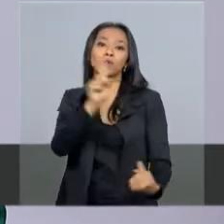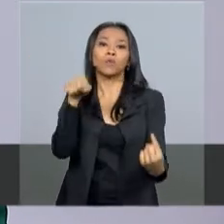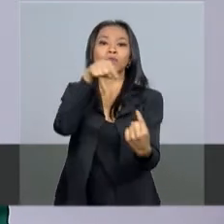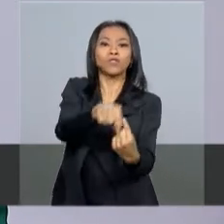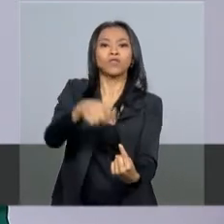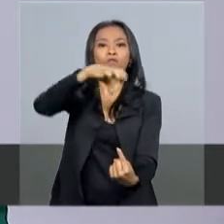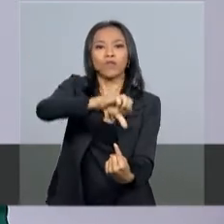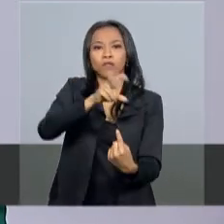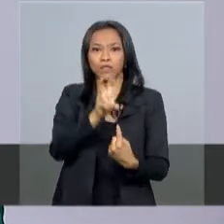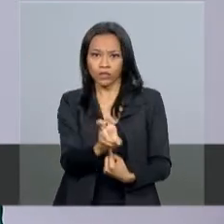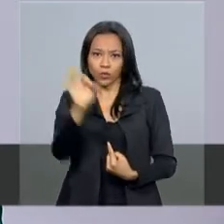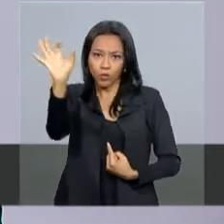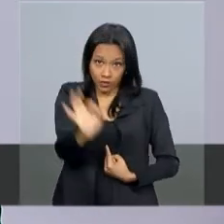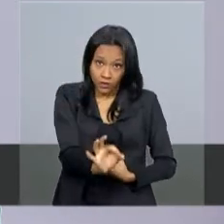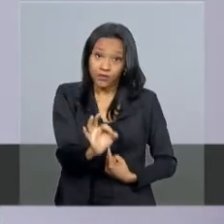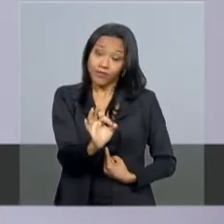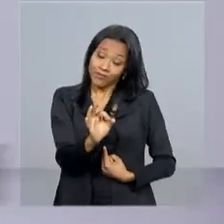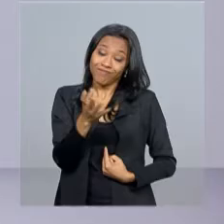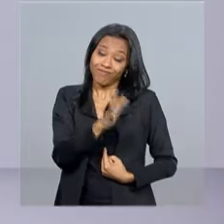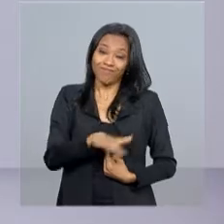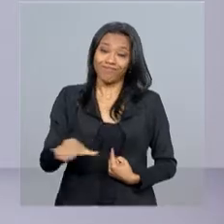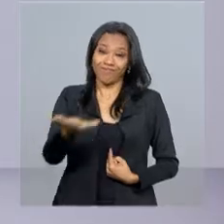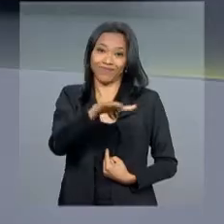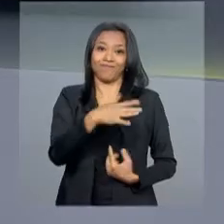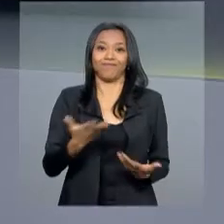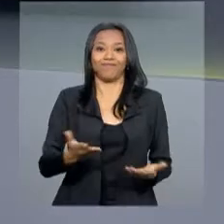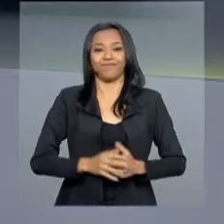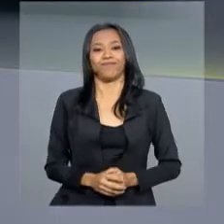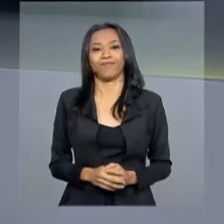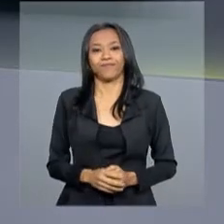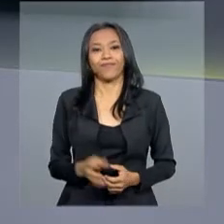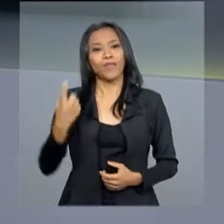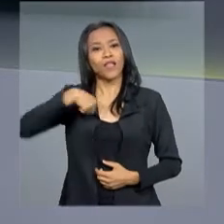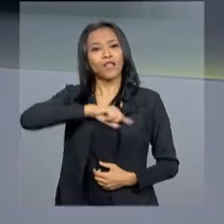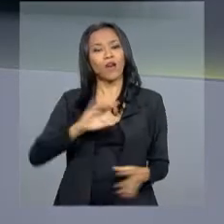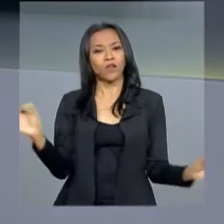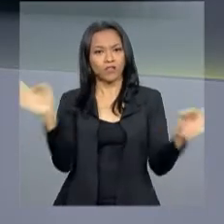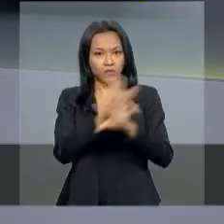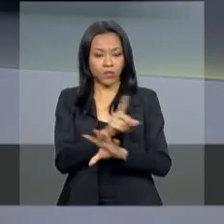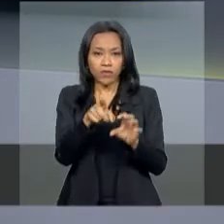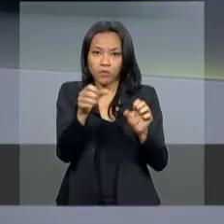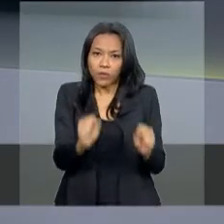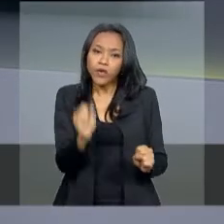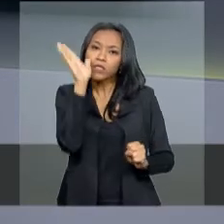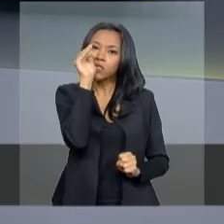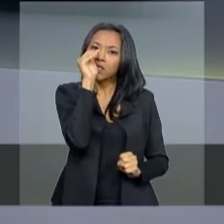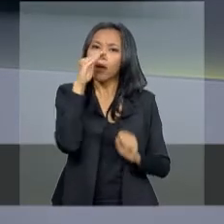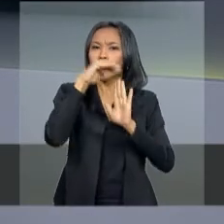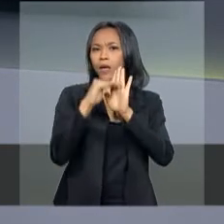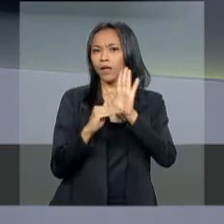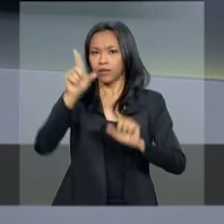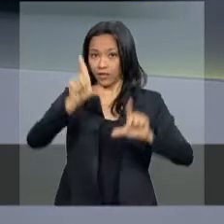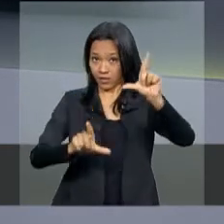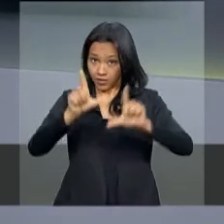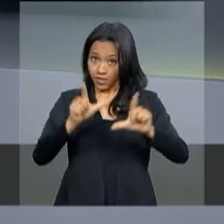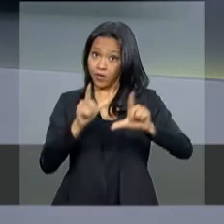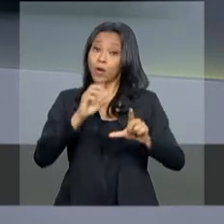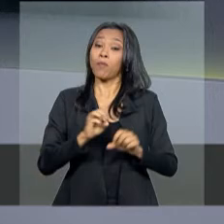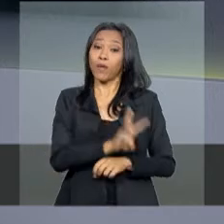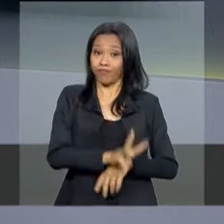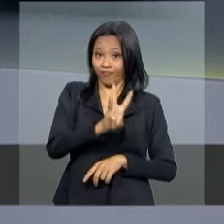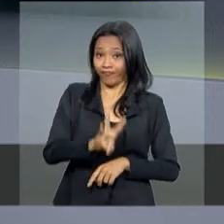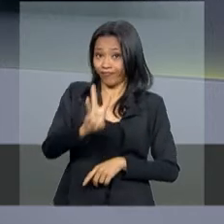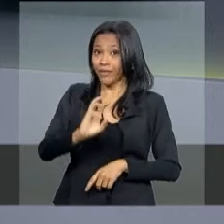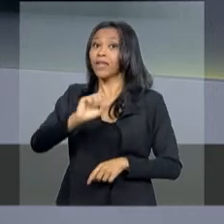imunizar 95% do público-alvo. Nós ficamos por aqui. Você acompanha a nossa programação ao vivo pelo site da NBR